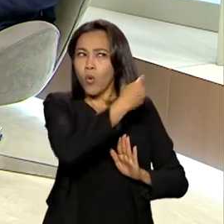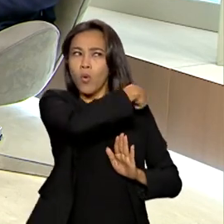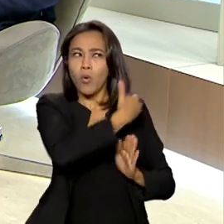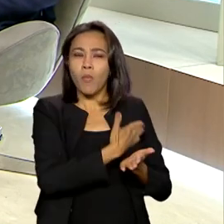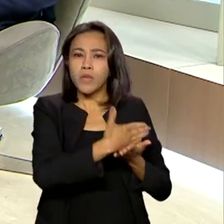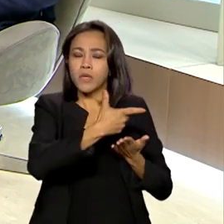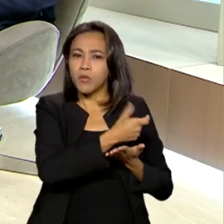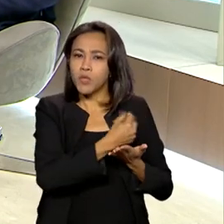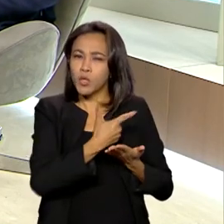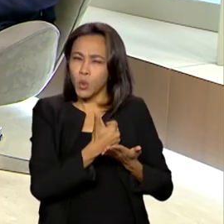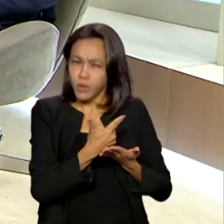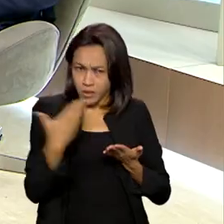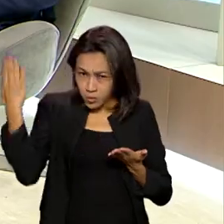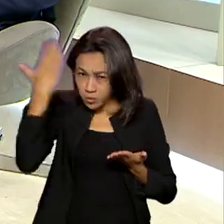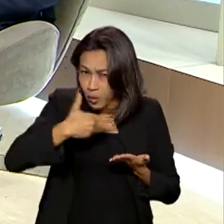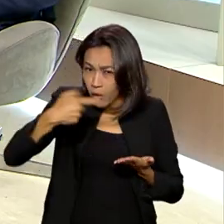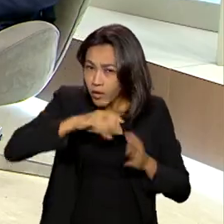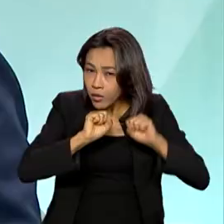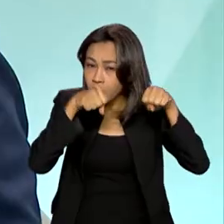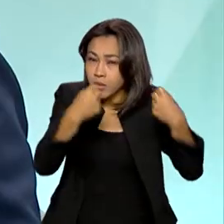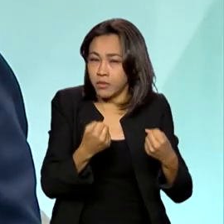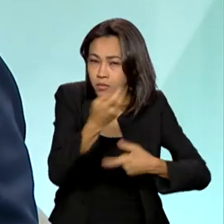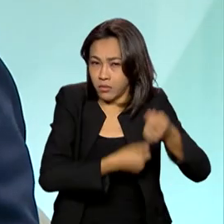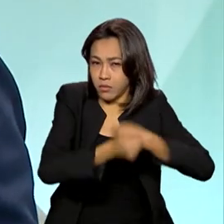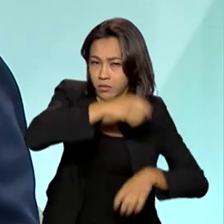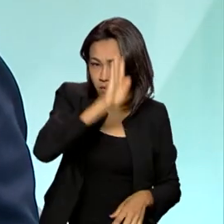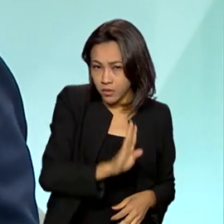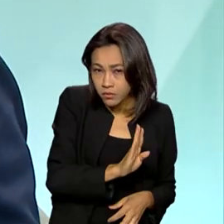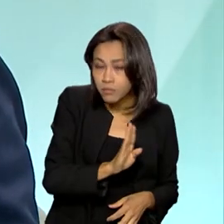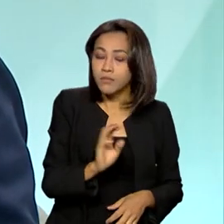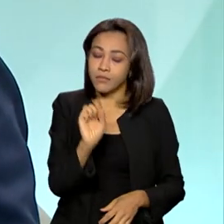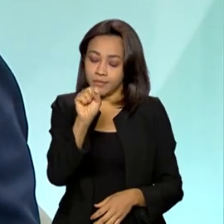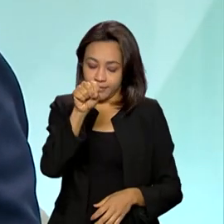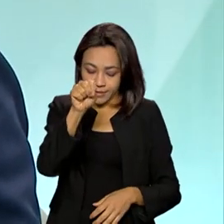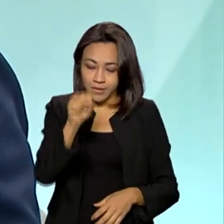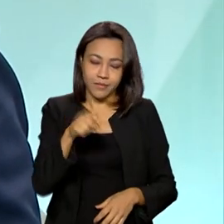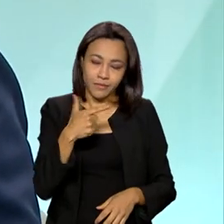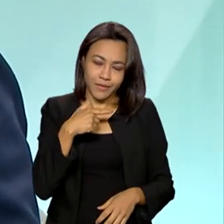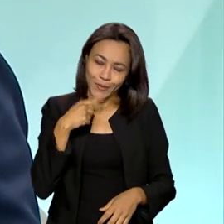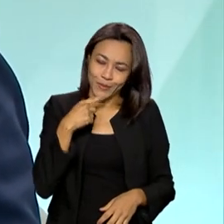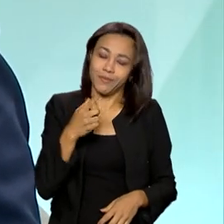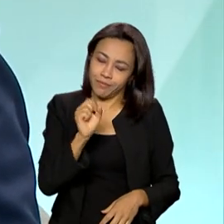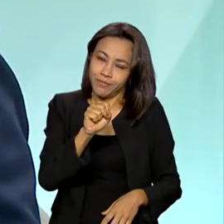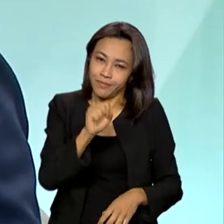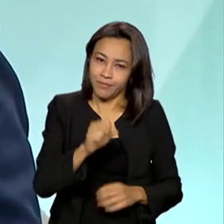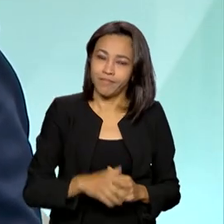demonstrativo dessa recuperação da economia brasileira? Não tenha dúvida, não tenha dúvida. É,